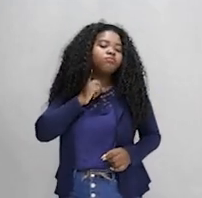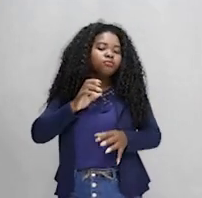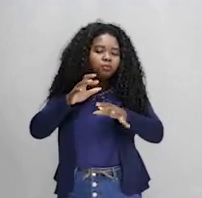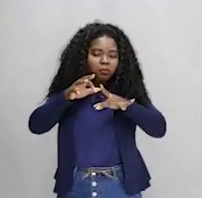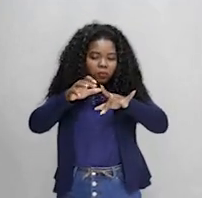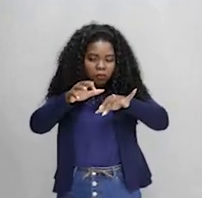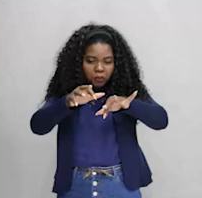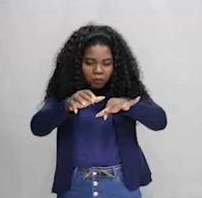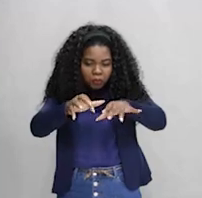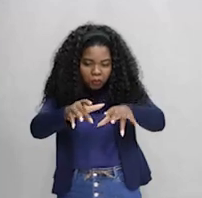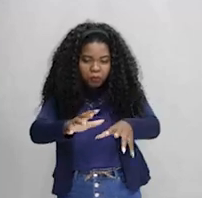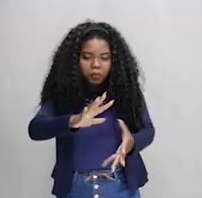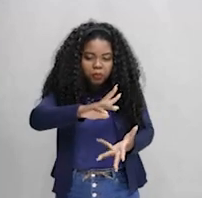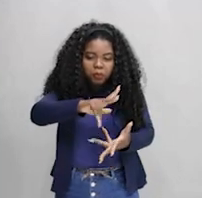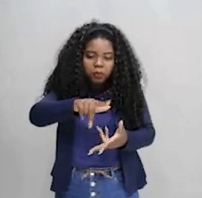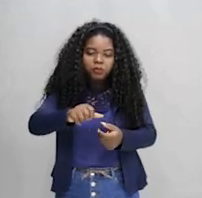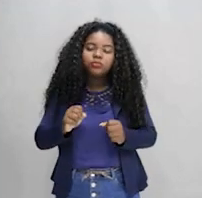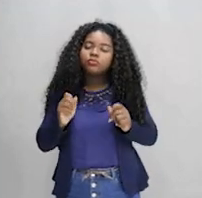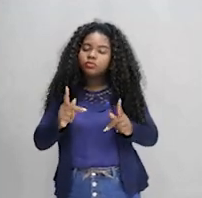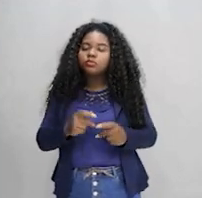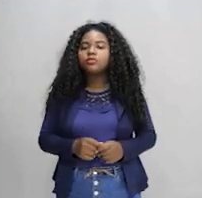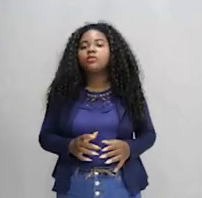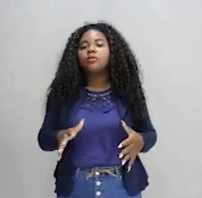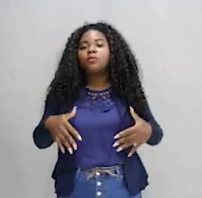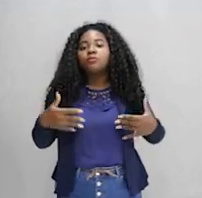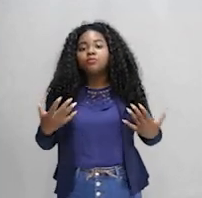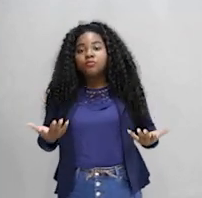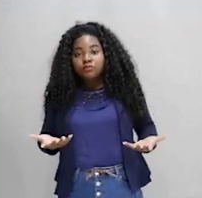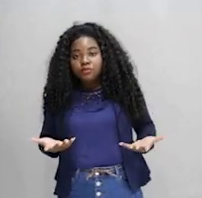galera, qual é o nosso mantra? Já sabe, né?